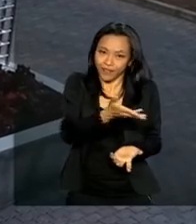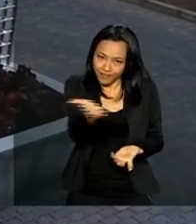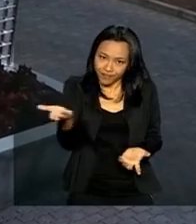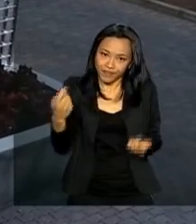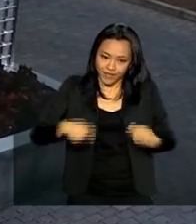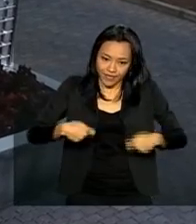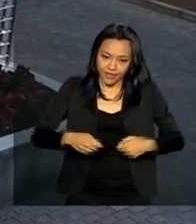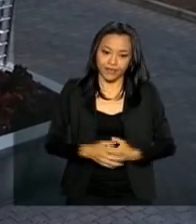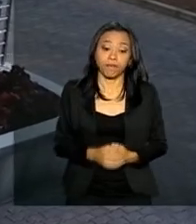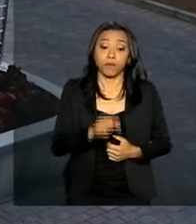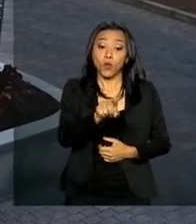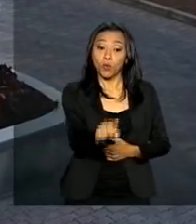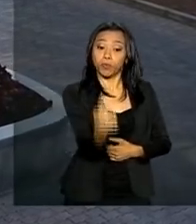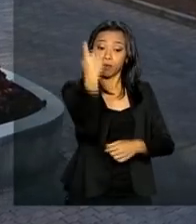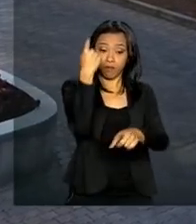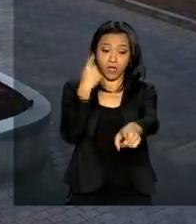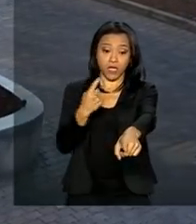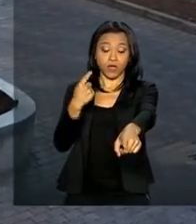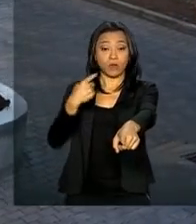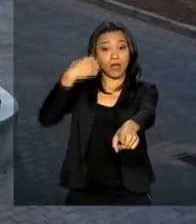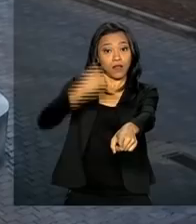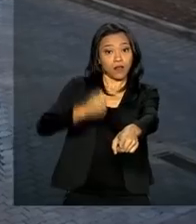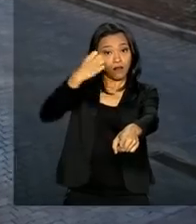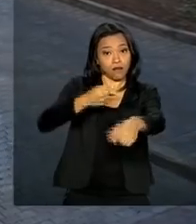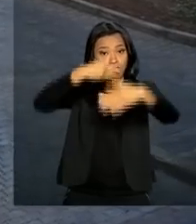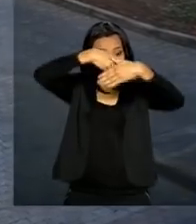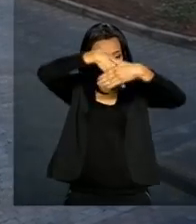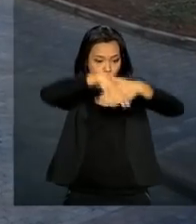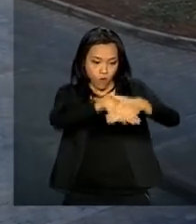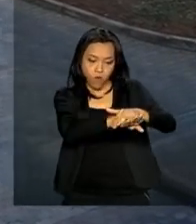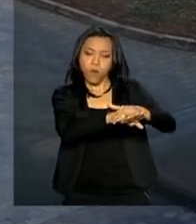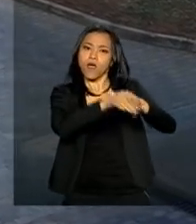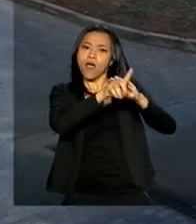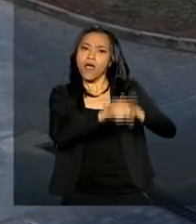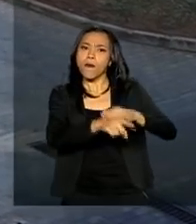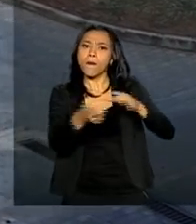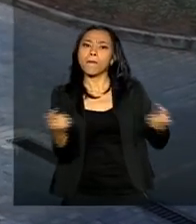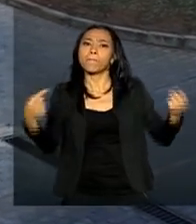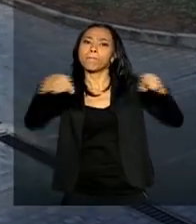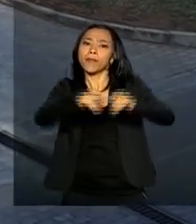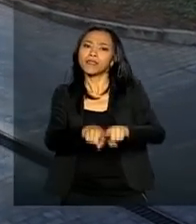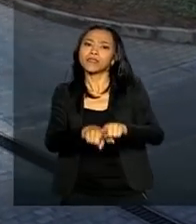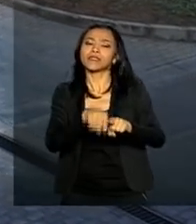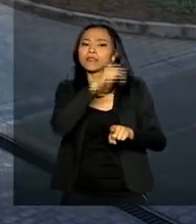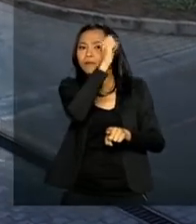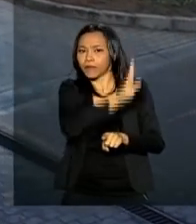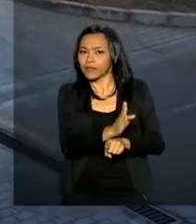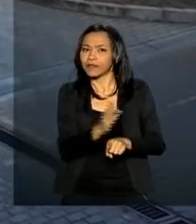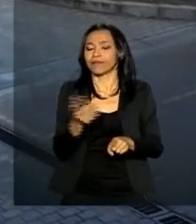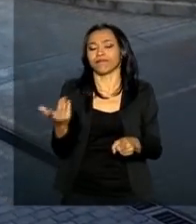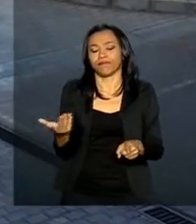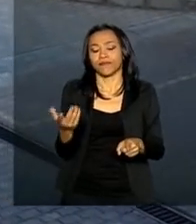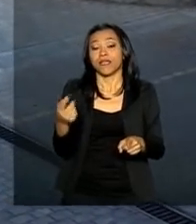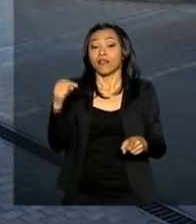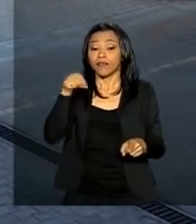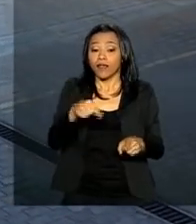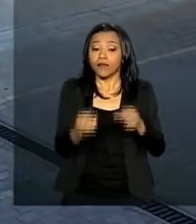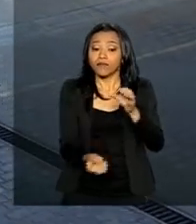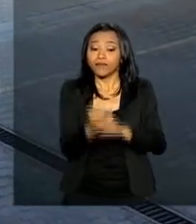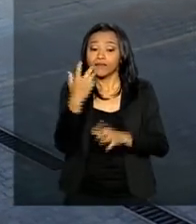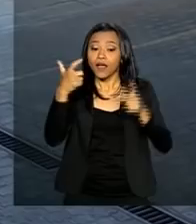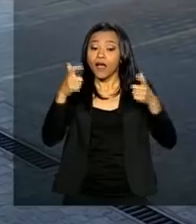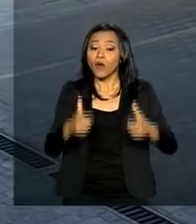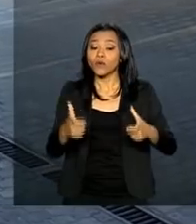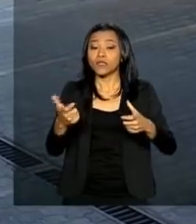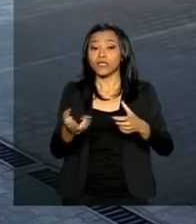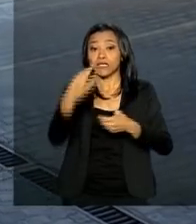O primeiro banco de leite humano de Moçambique é resultado de uma parceria de cooperação técnica com o Brasil. Ele está instalado nas